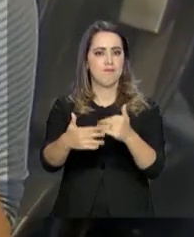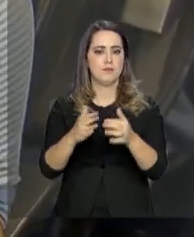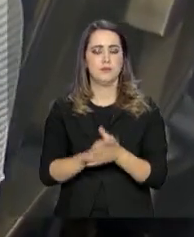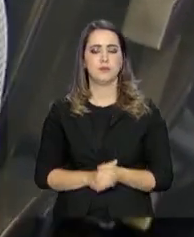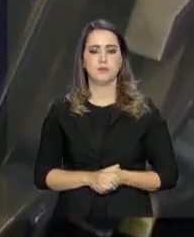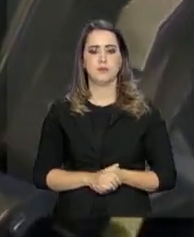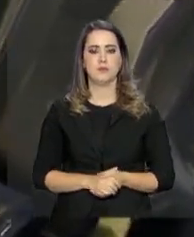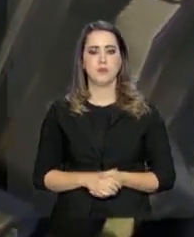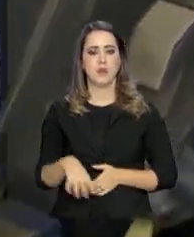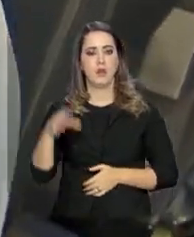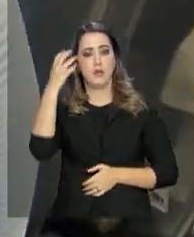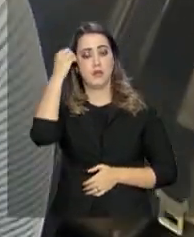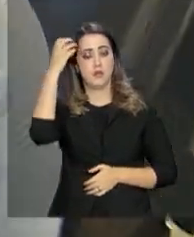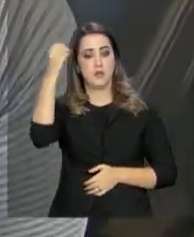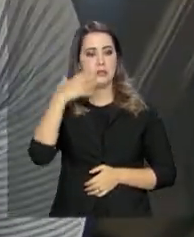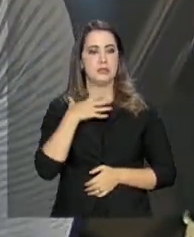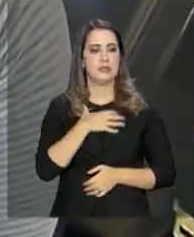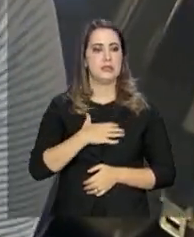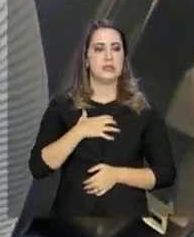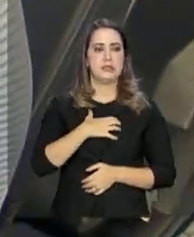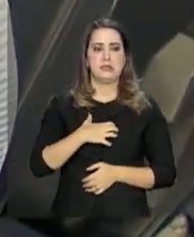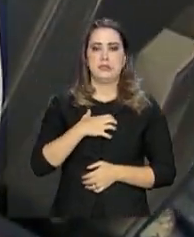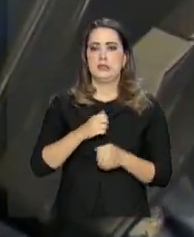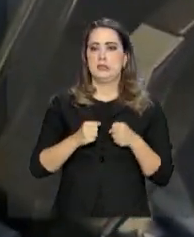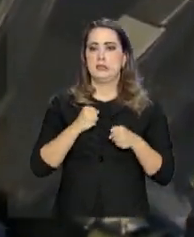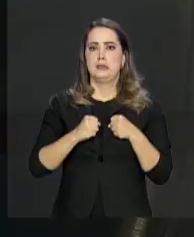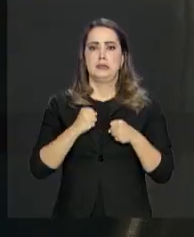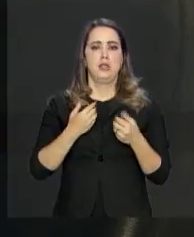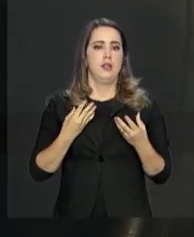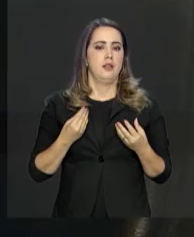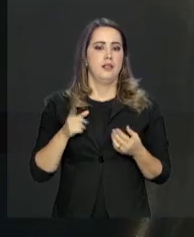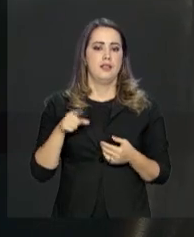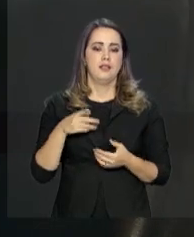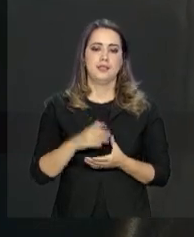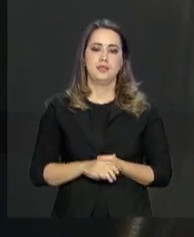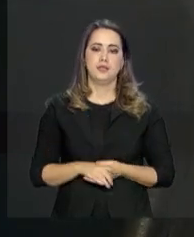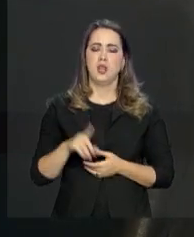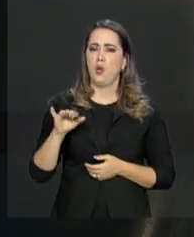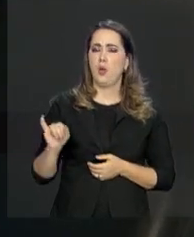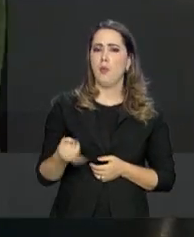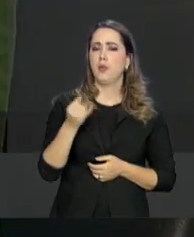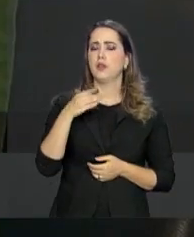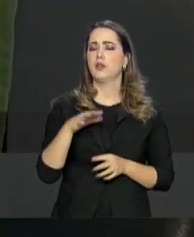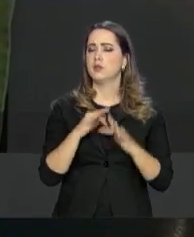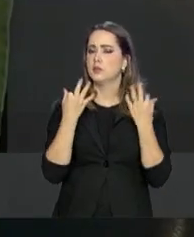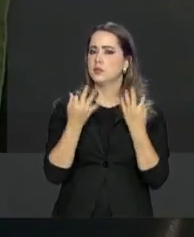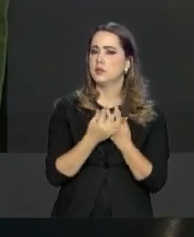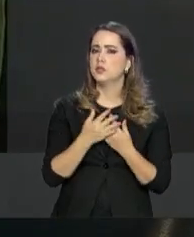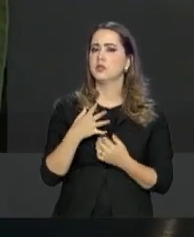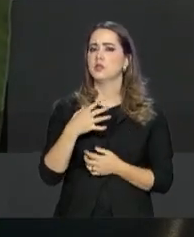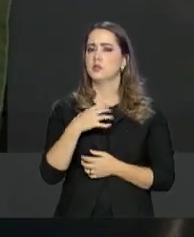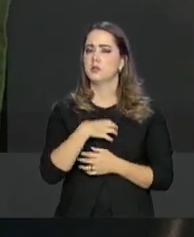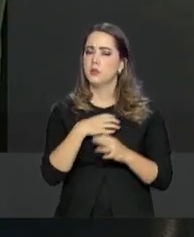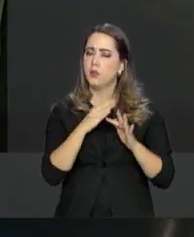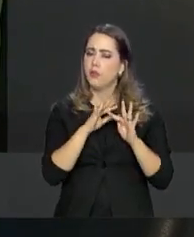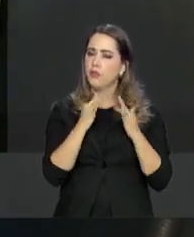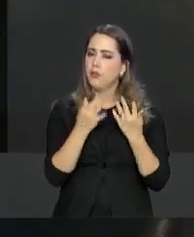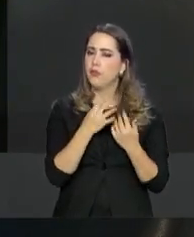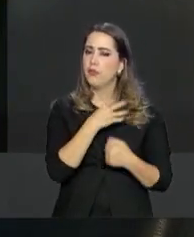Durante a viagem, a ansiedade era evidente. Há oportunidades para minha família, para meus filhos,